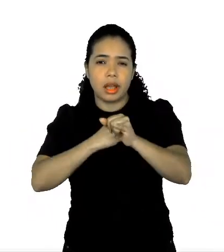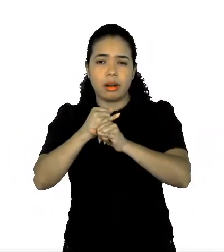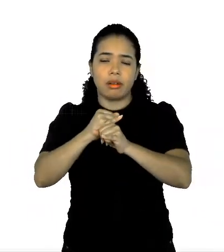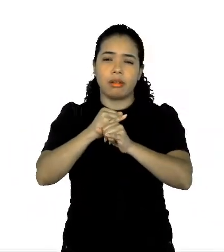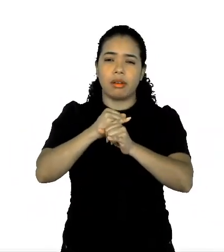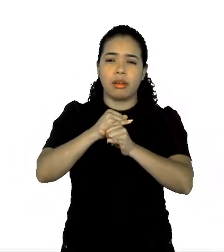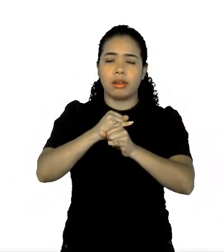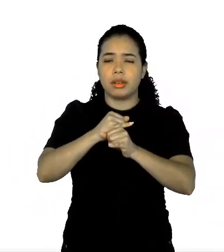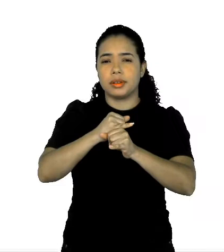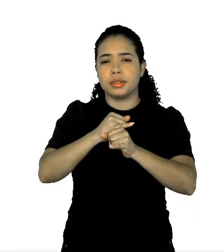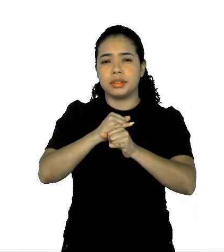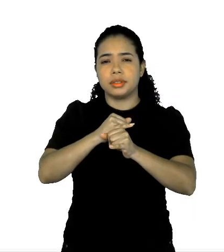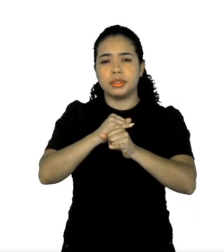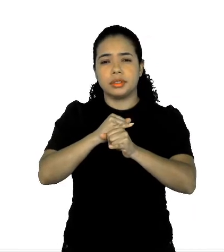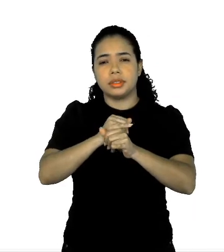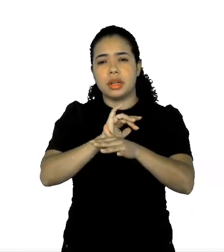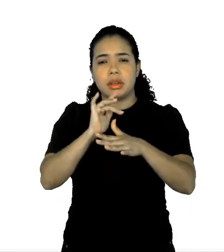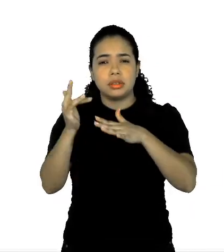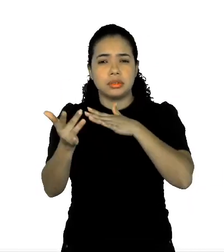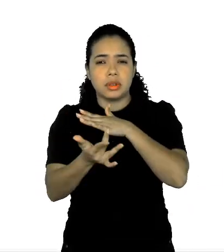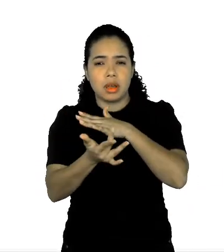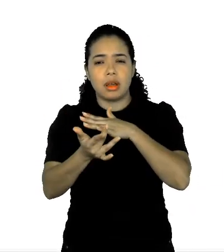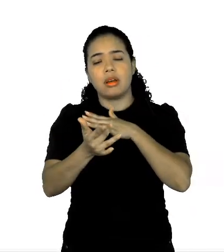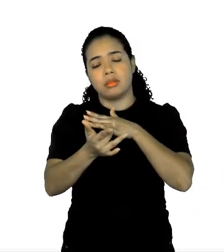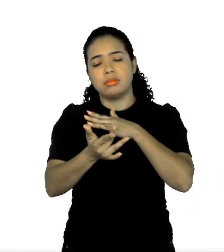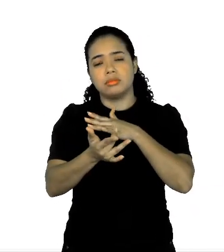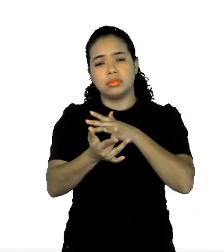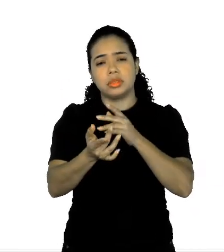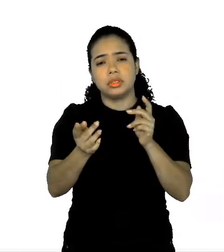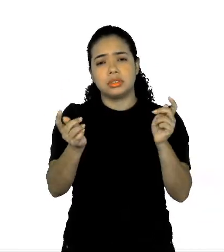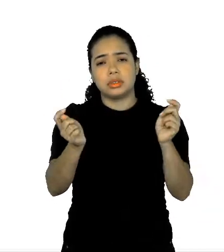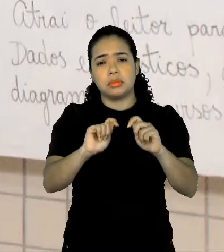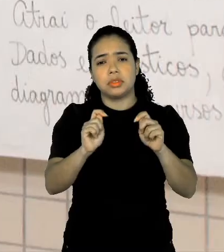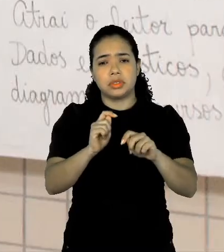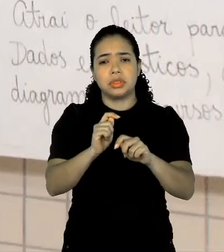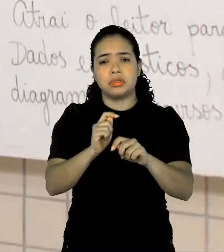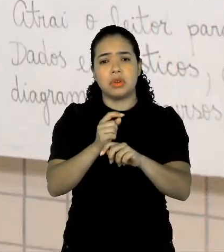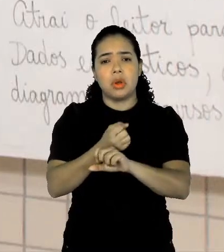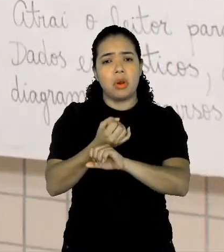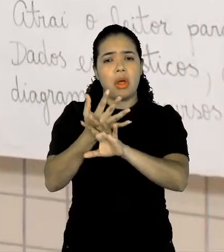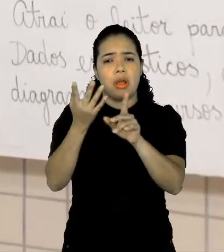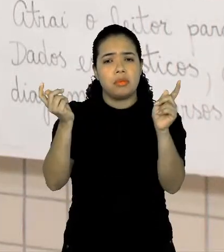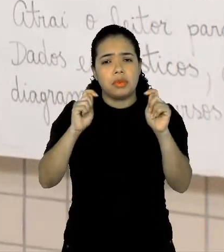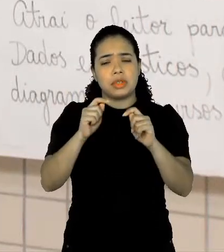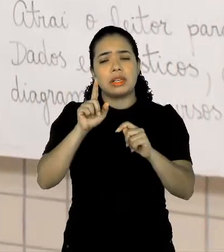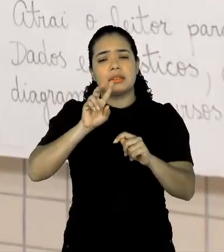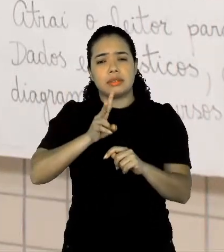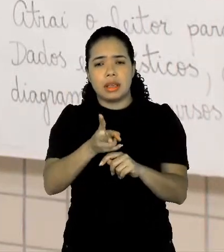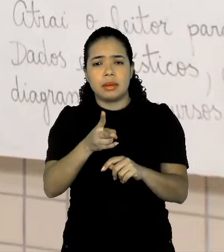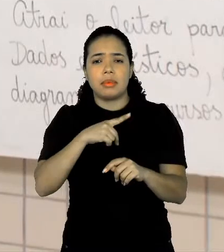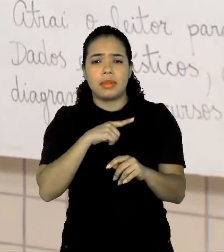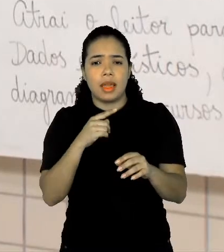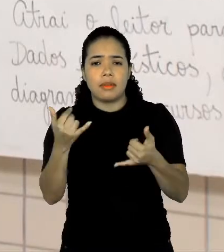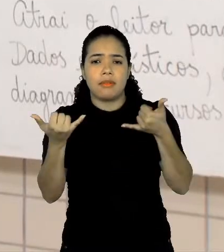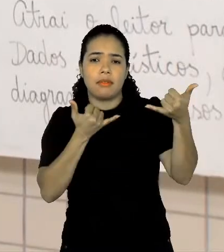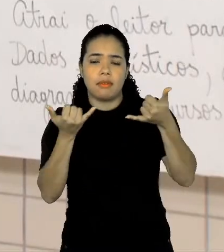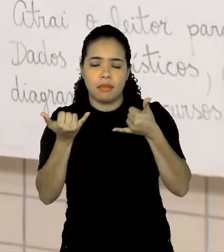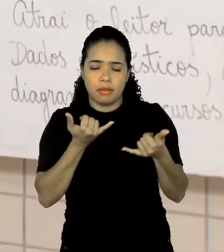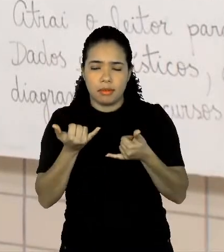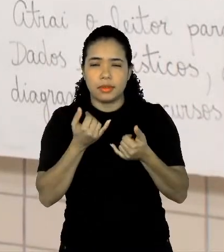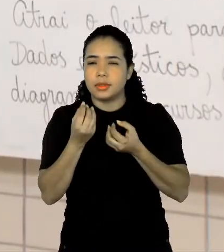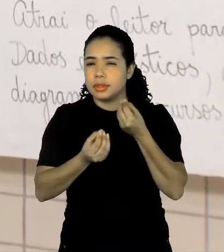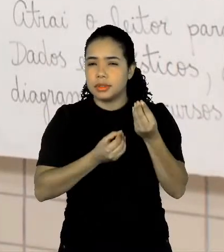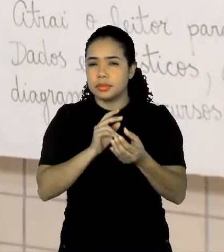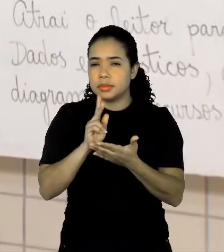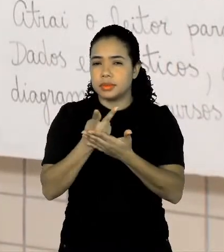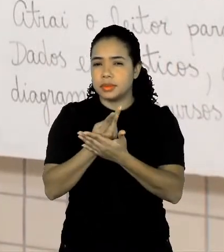tanto nas notícias que são televisivas como as online, e você sempre vai ver dados, né, estatísticas sobre como que anda